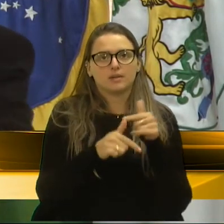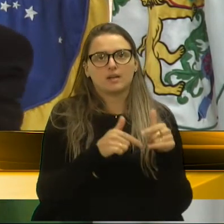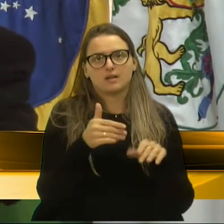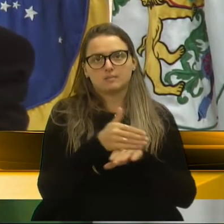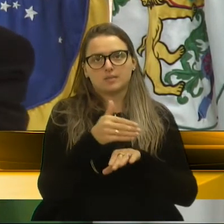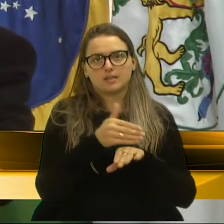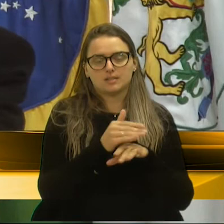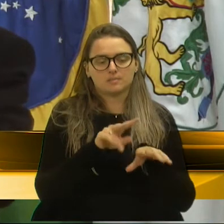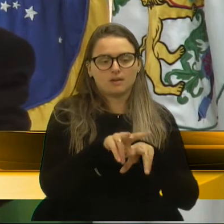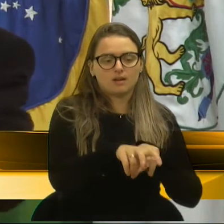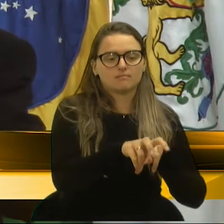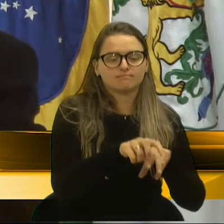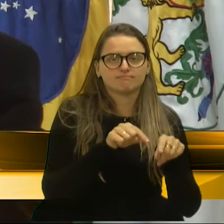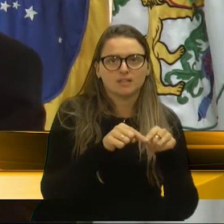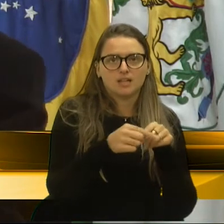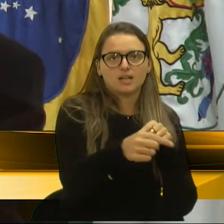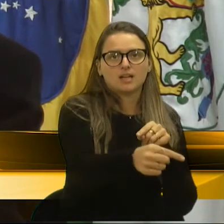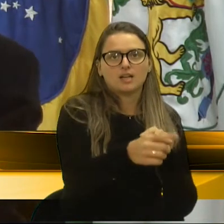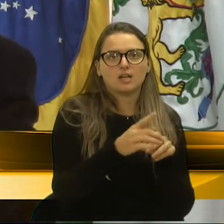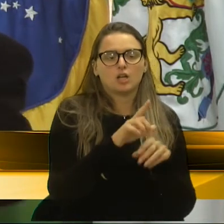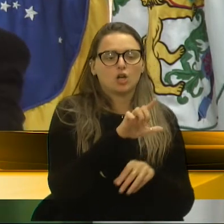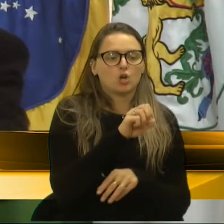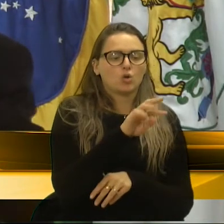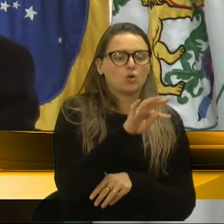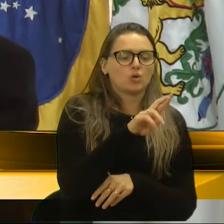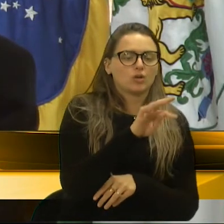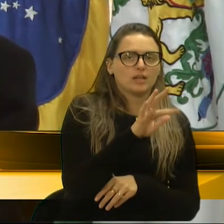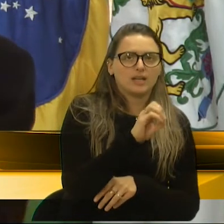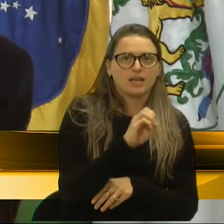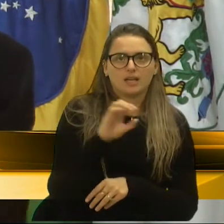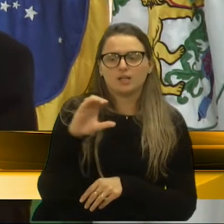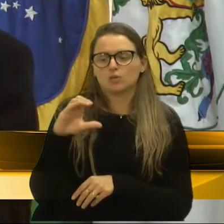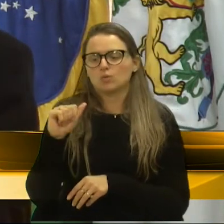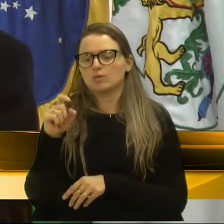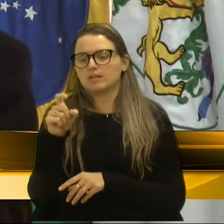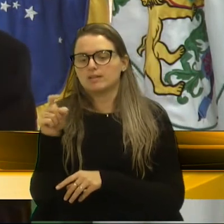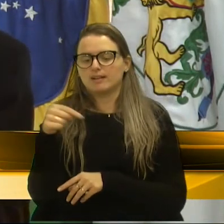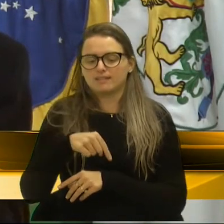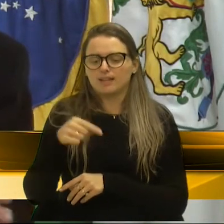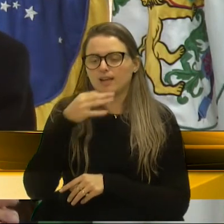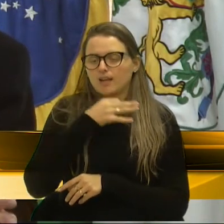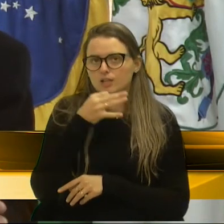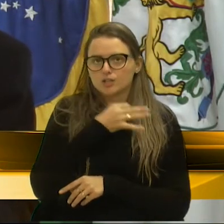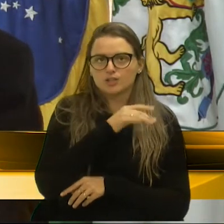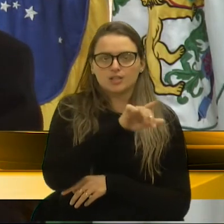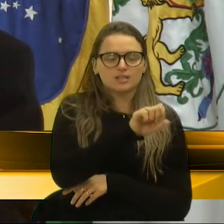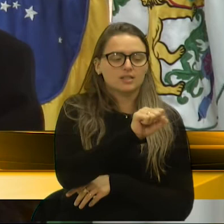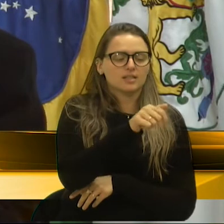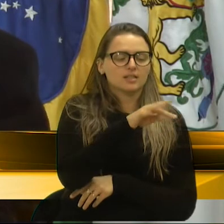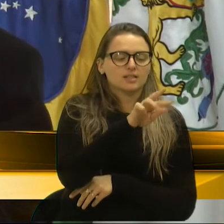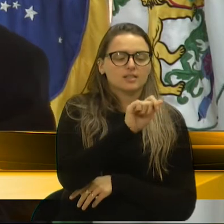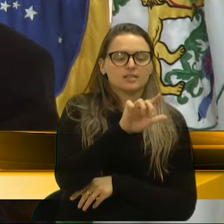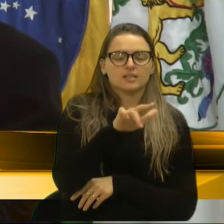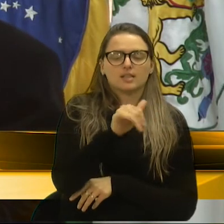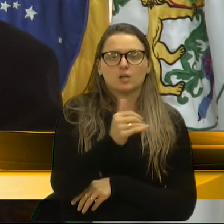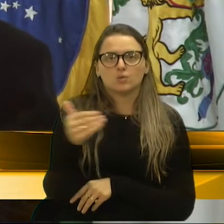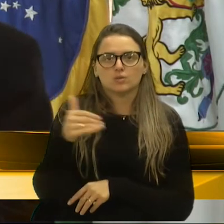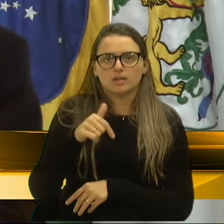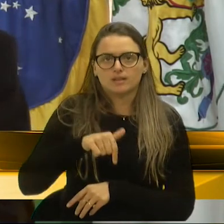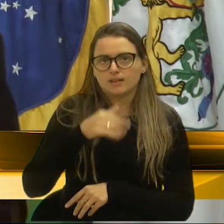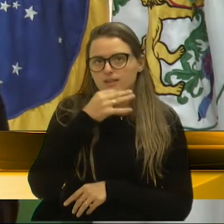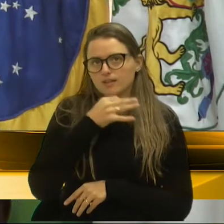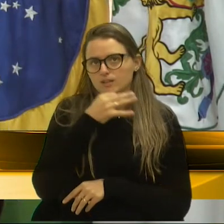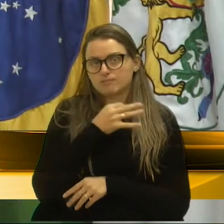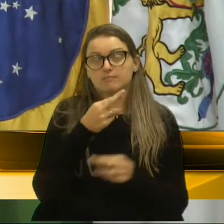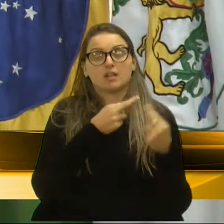fazer o trecho Loreto, Caxias, Santa Lúcia, Caxias. Ninguém vai vir fazer por essa situação que está aí. Então, a